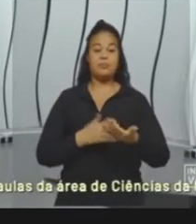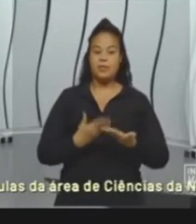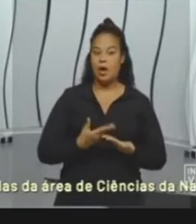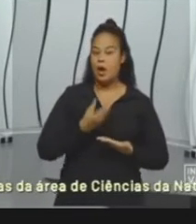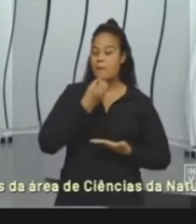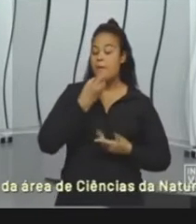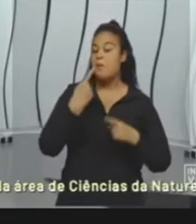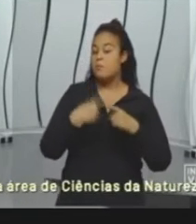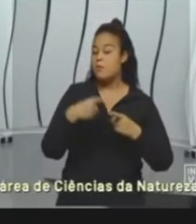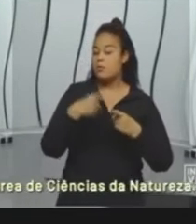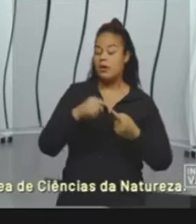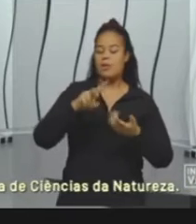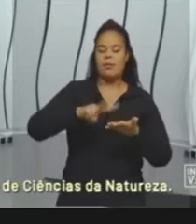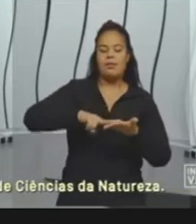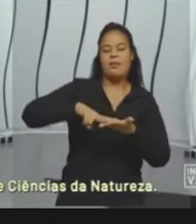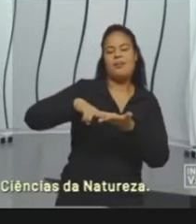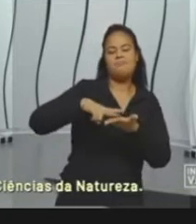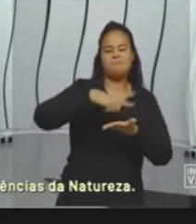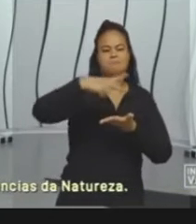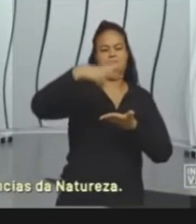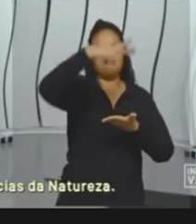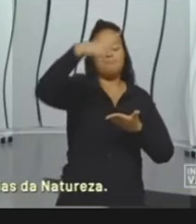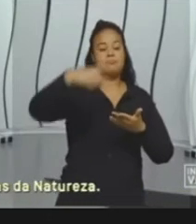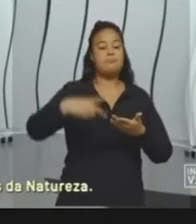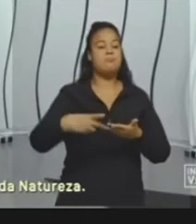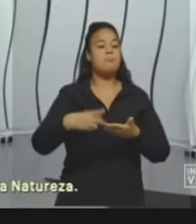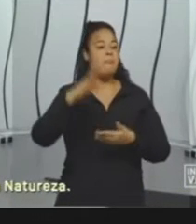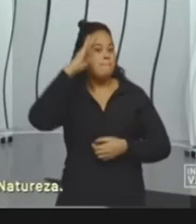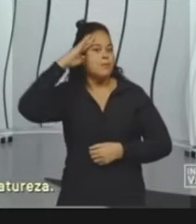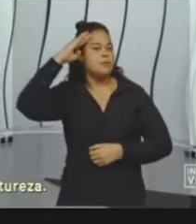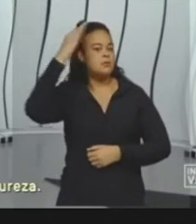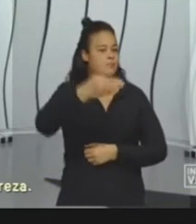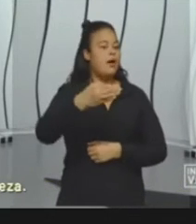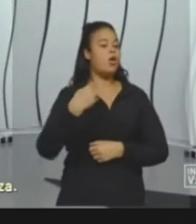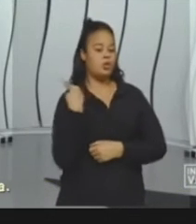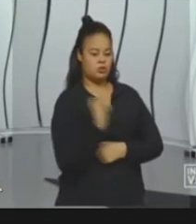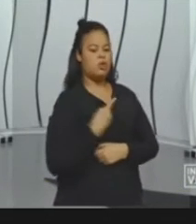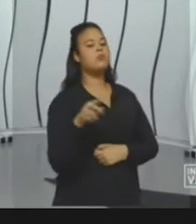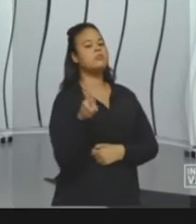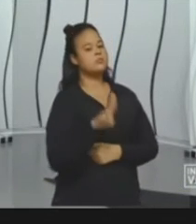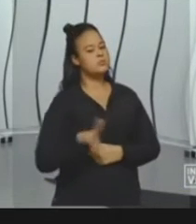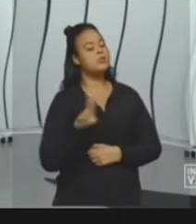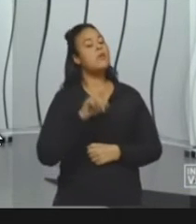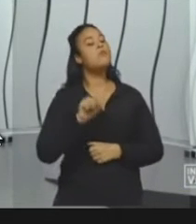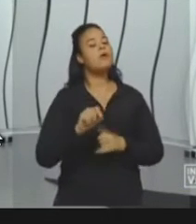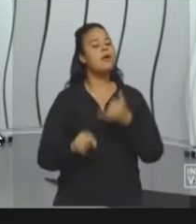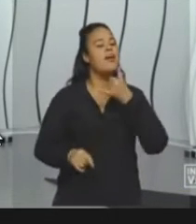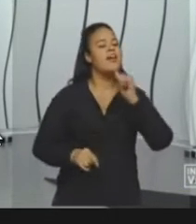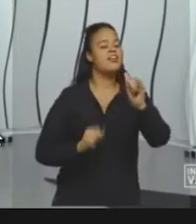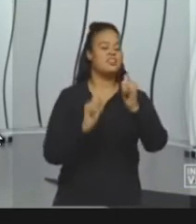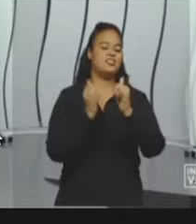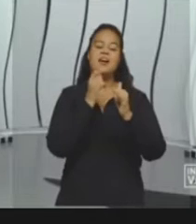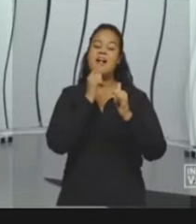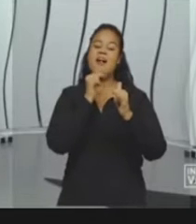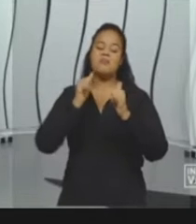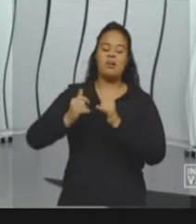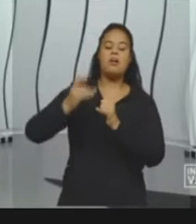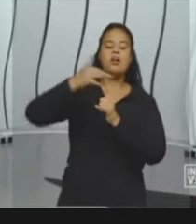energia hídrica, que é o principal tipo de energia que nós utilizamos, né? Principalmente aqui no Brasil, que nós temos aí